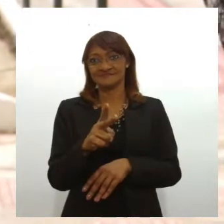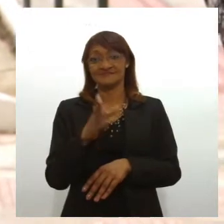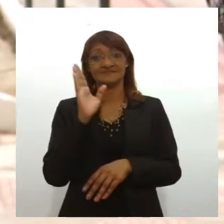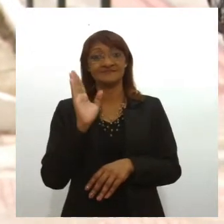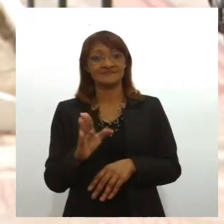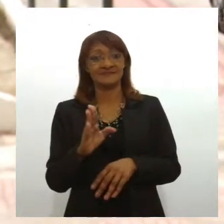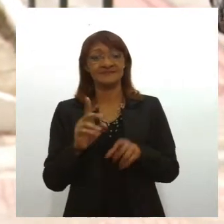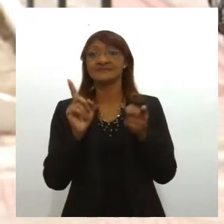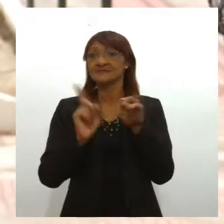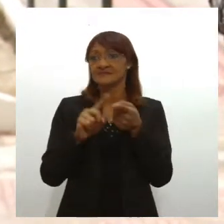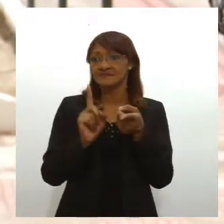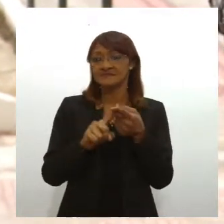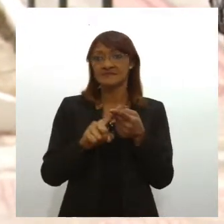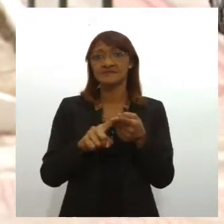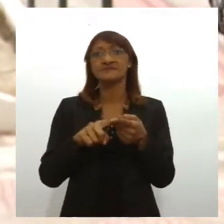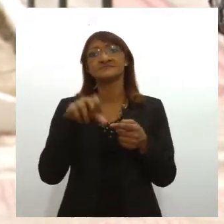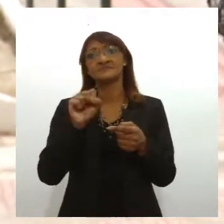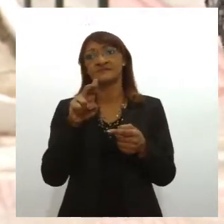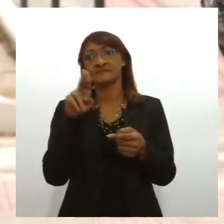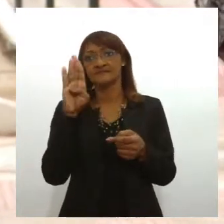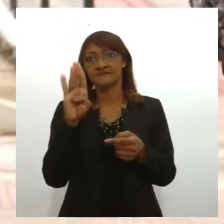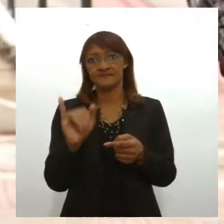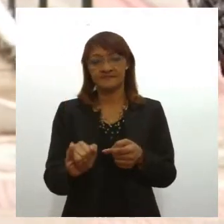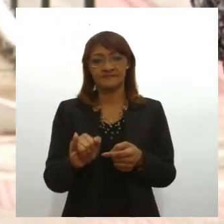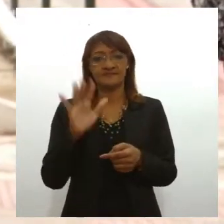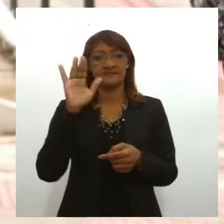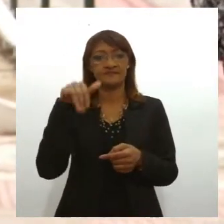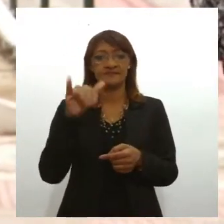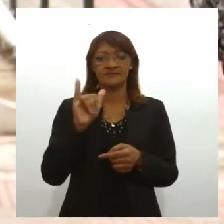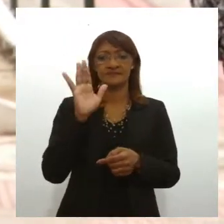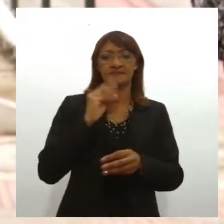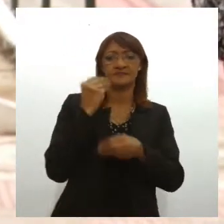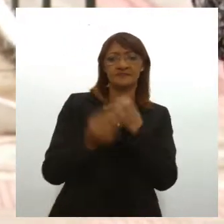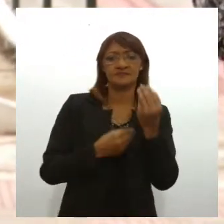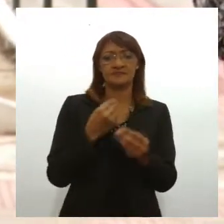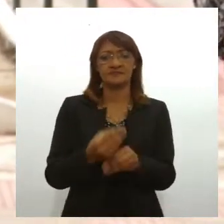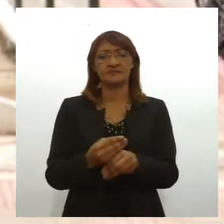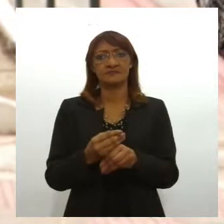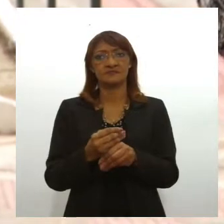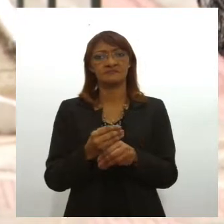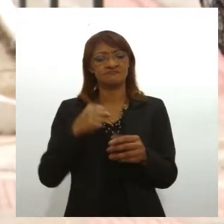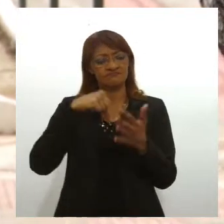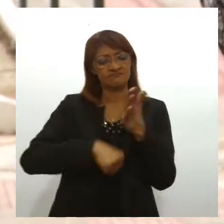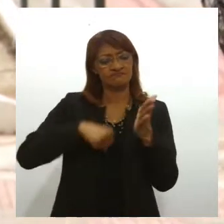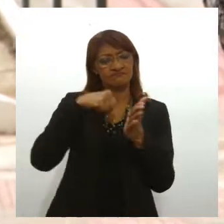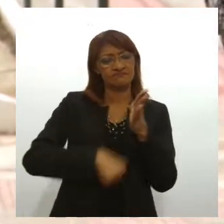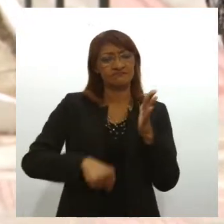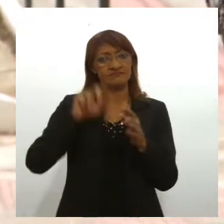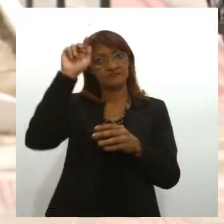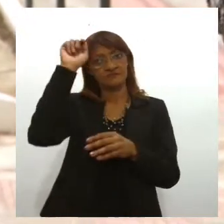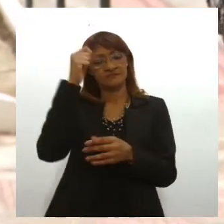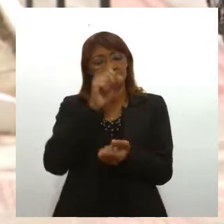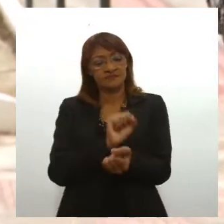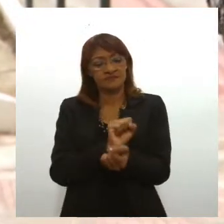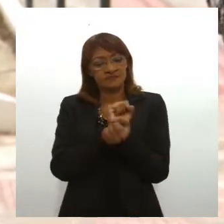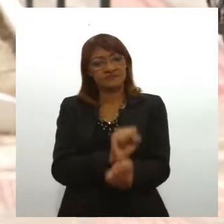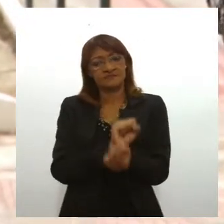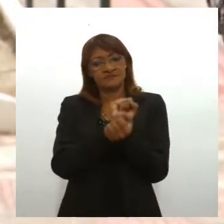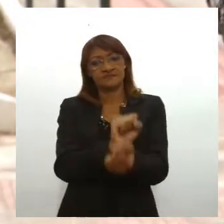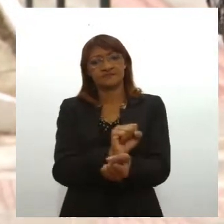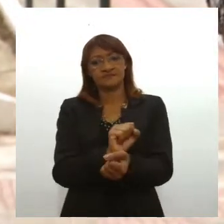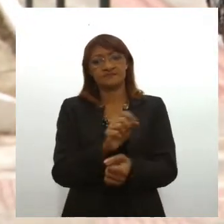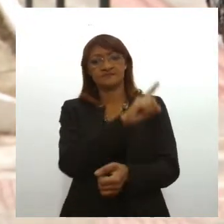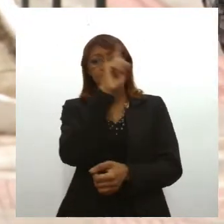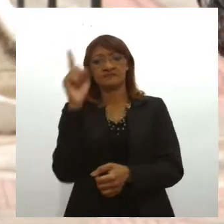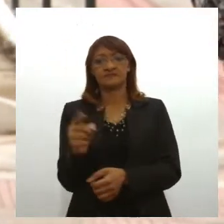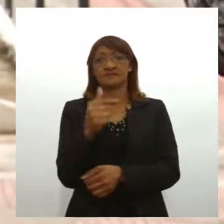como o zumbi dos palmares, ela é um ícone da resistência negra durante os tempos da escravidão. O dia 25 de